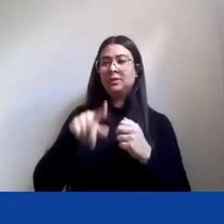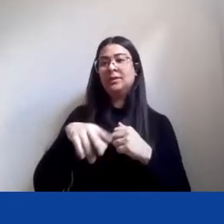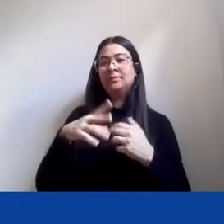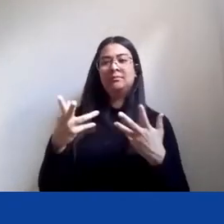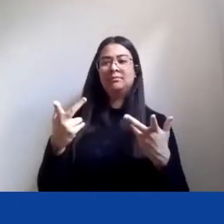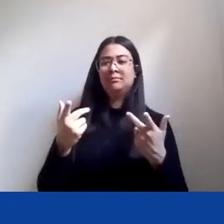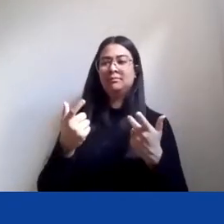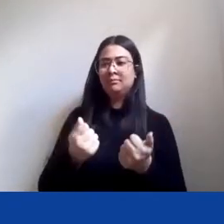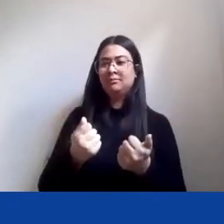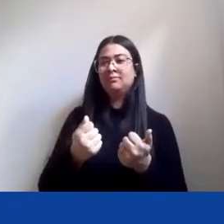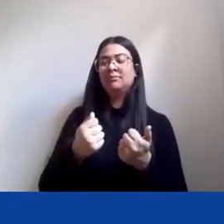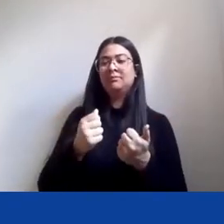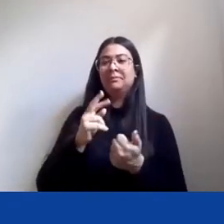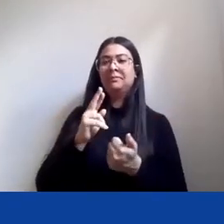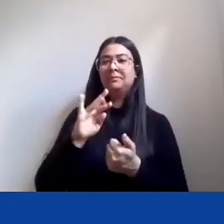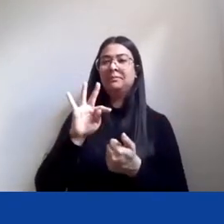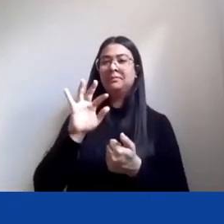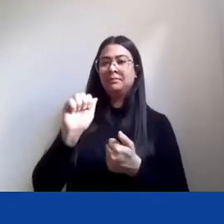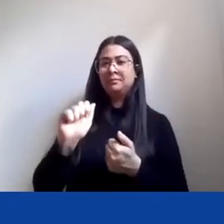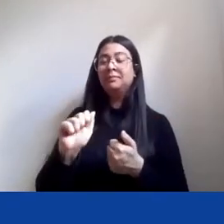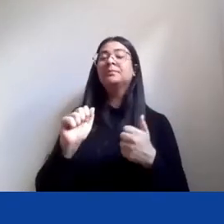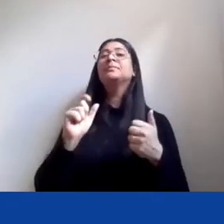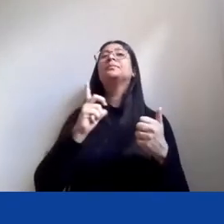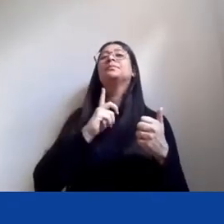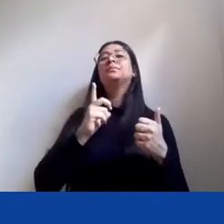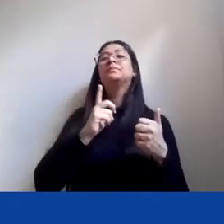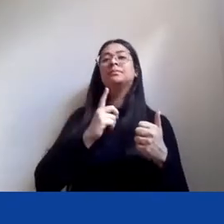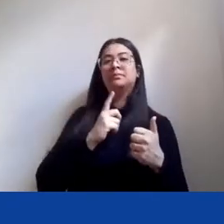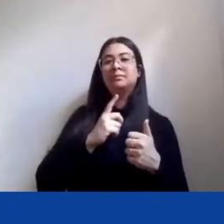Ela possui doutorado e mestrado pela UNB.